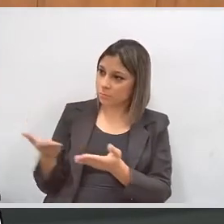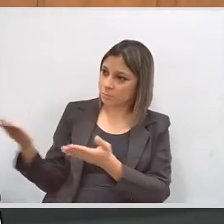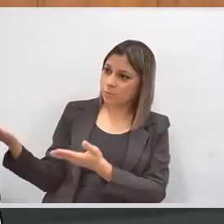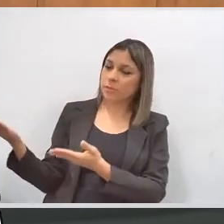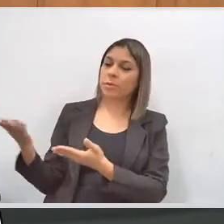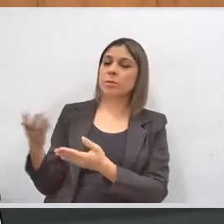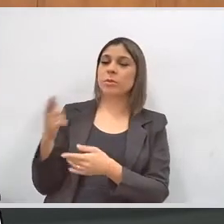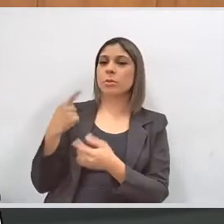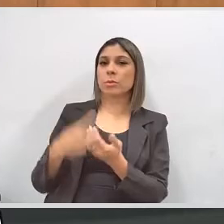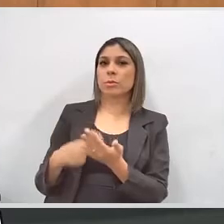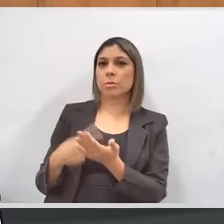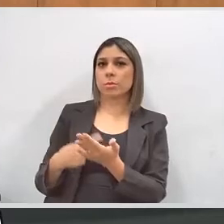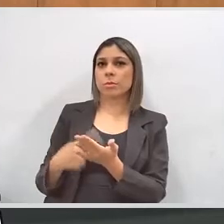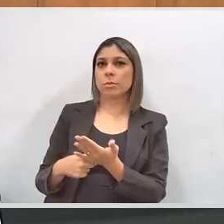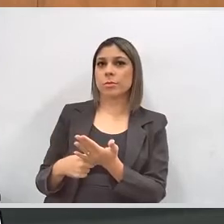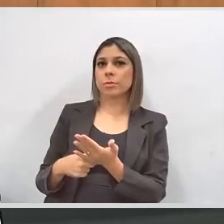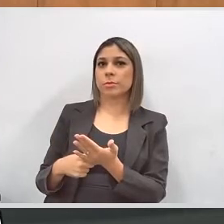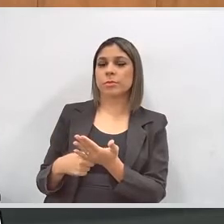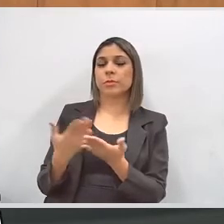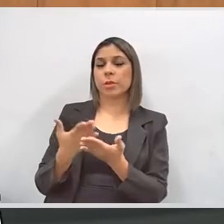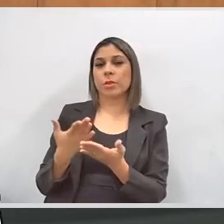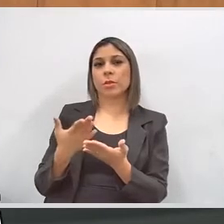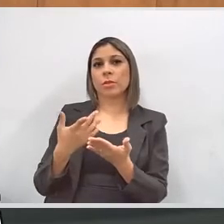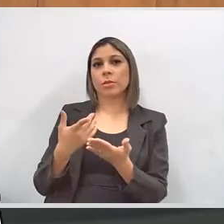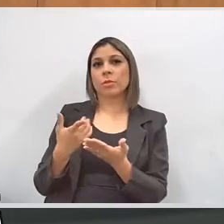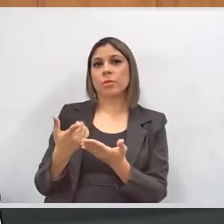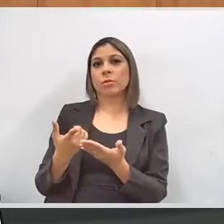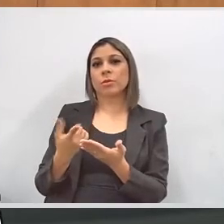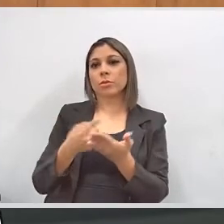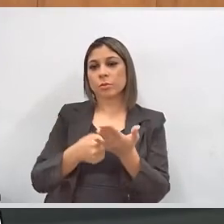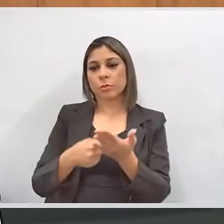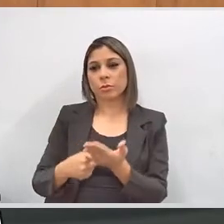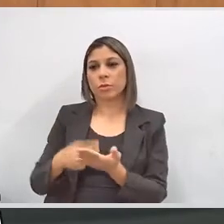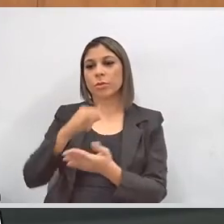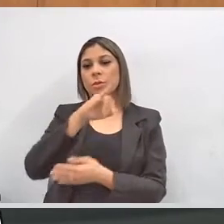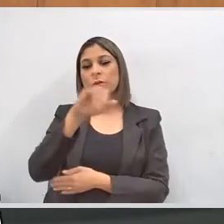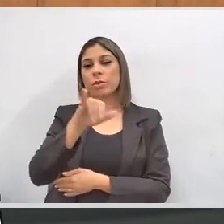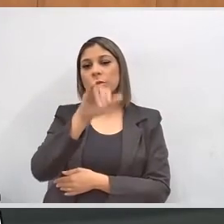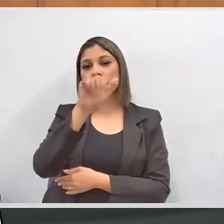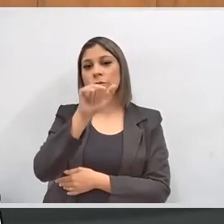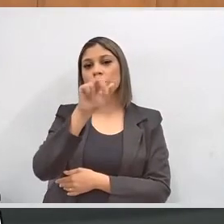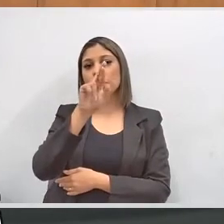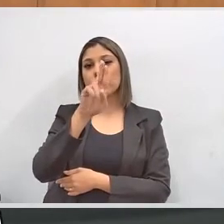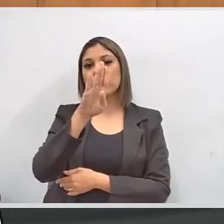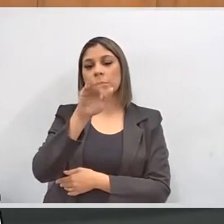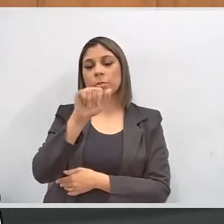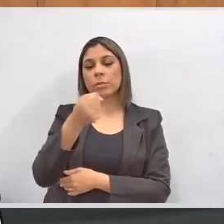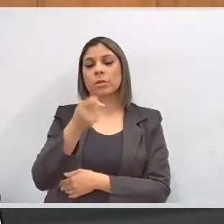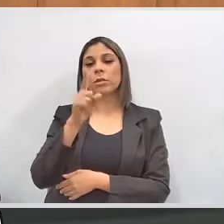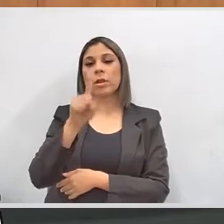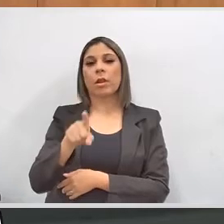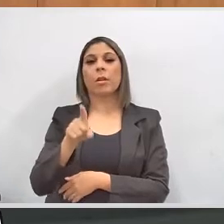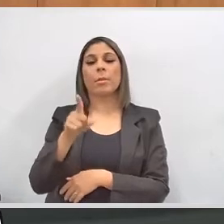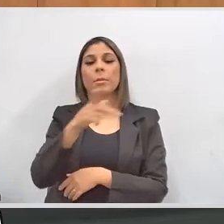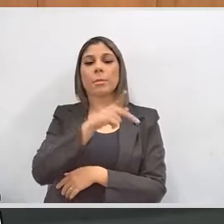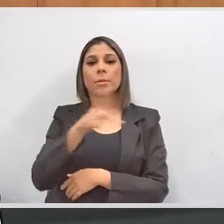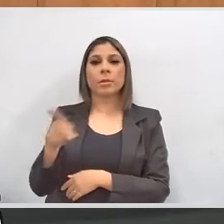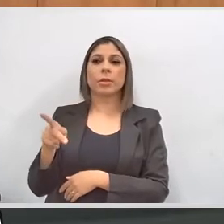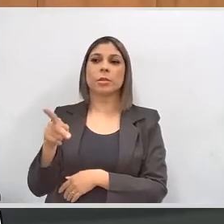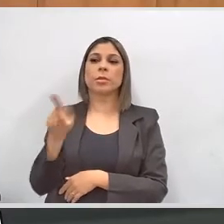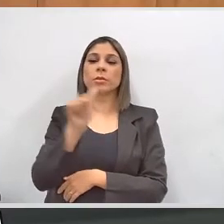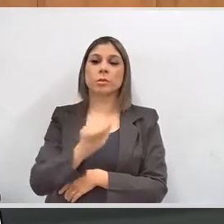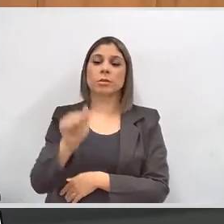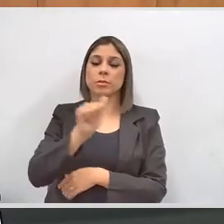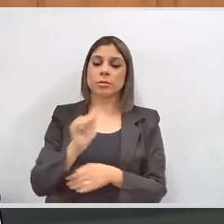o compromisso. E nós vamos convidar para aqui, recompor a mesa, Jarbas Felder de Barros, que é presidente da Federação das APAES de